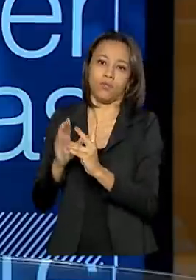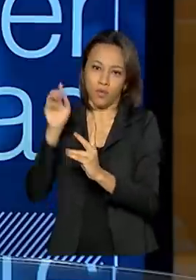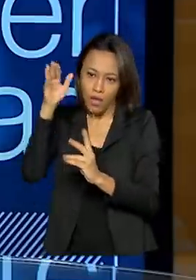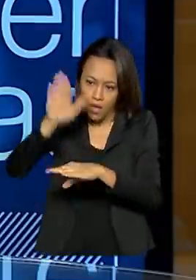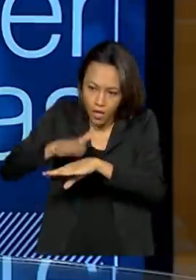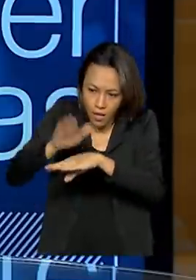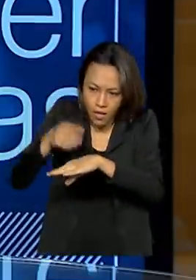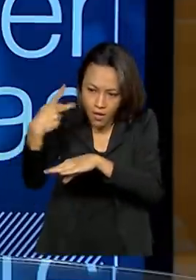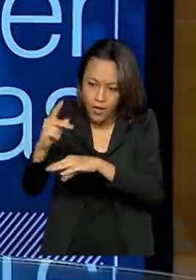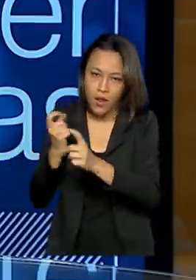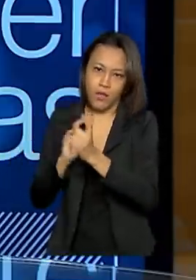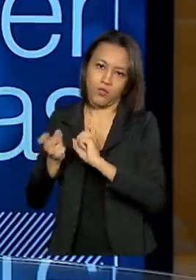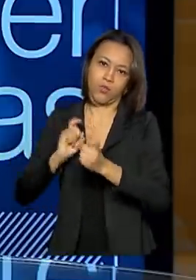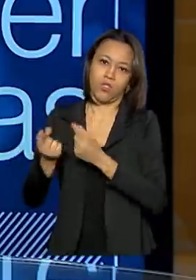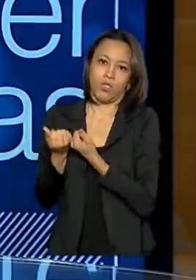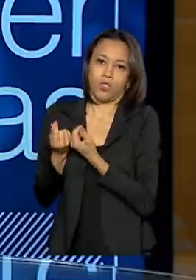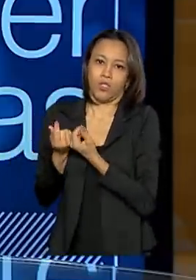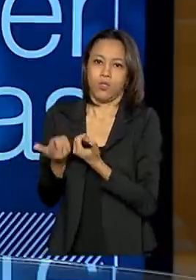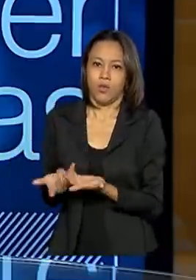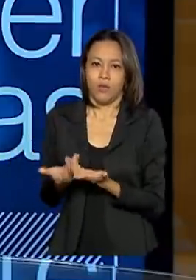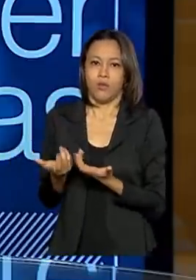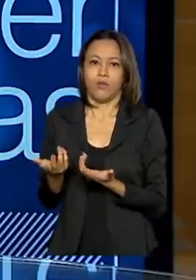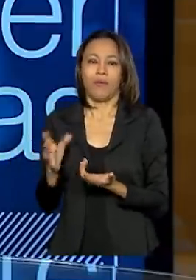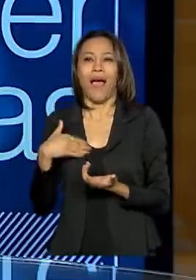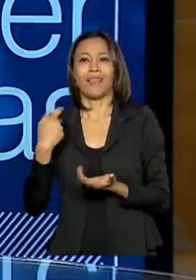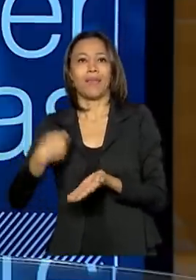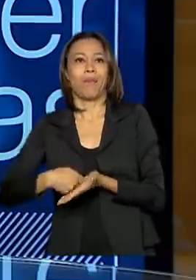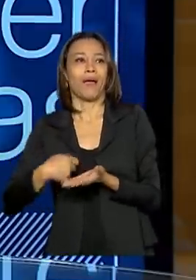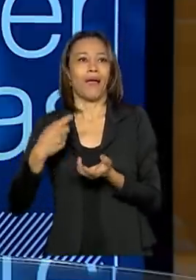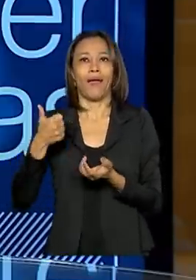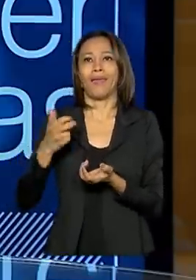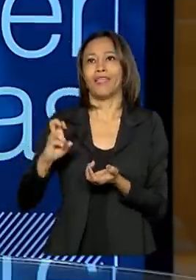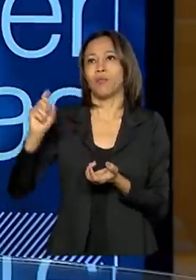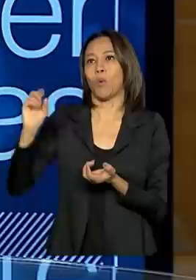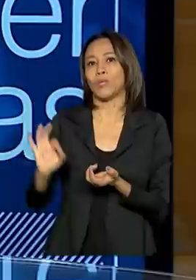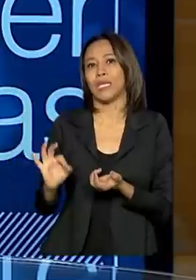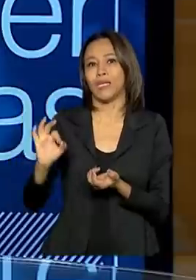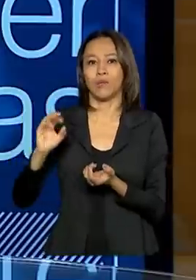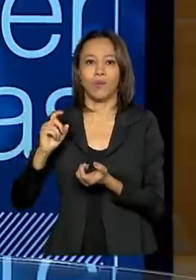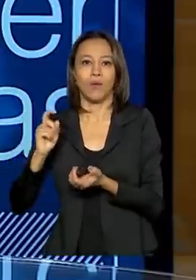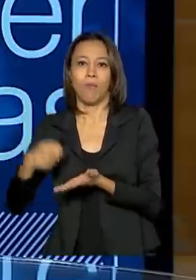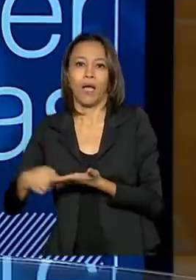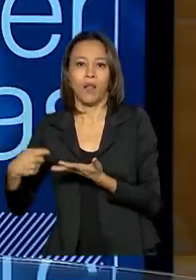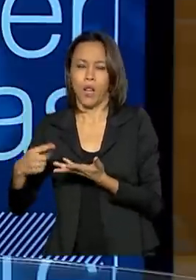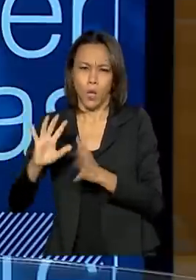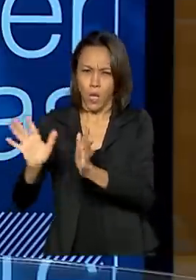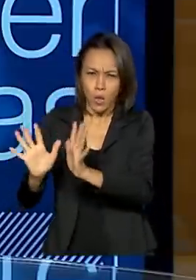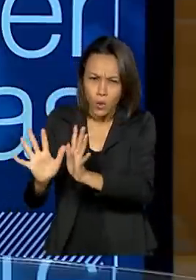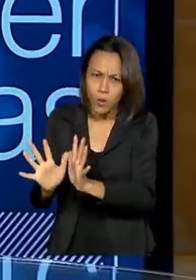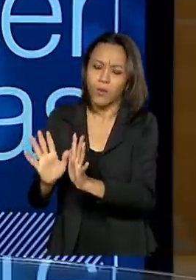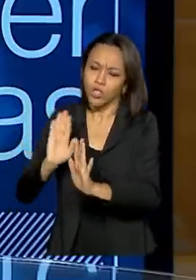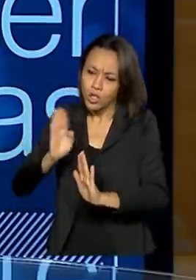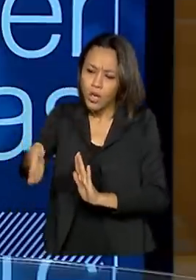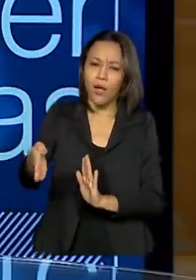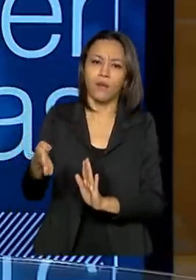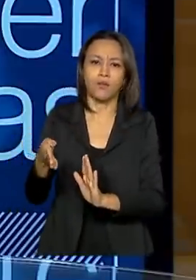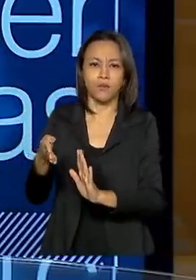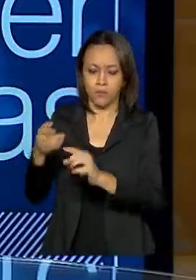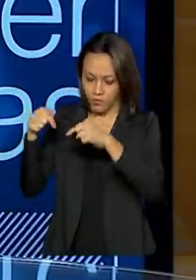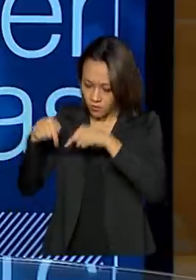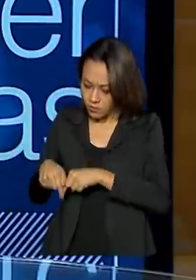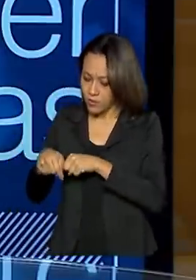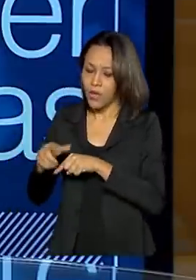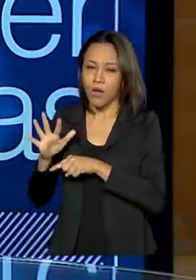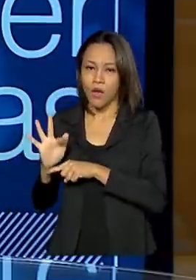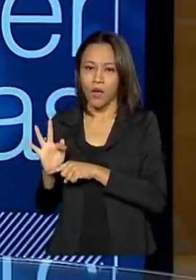tendo que administrar esse dinheiro com taxa de administração de 15%. Negativo. Nós vamos fazer isso aí diretamente, entre FUNAI e